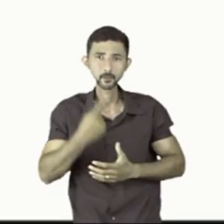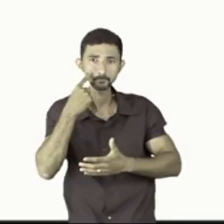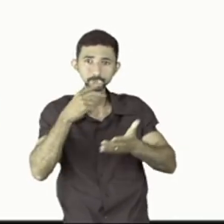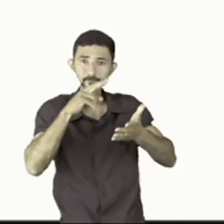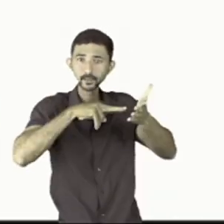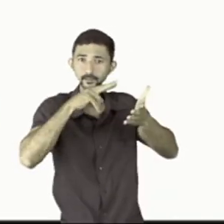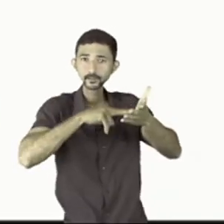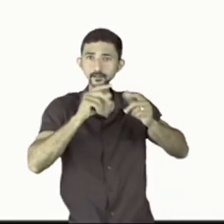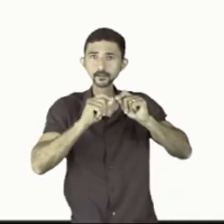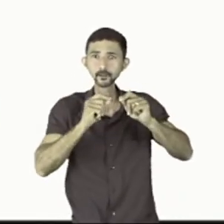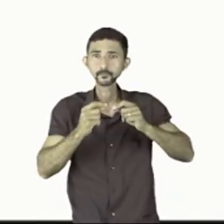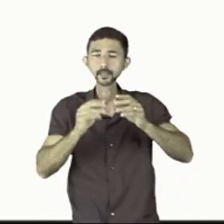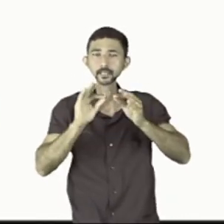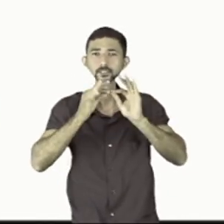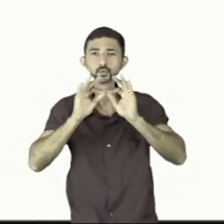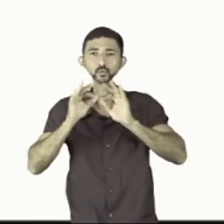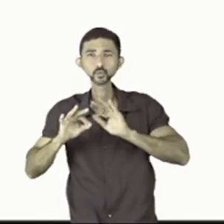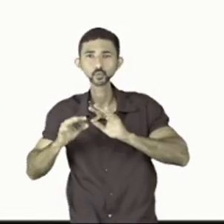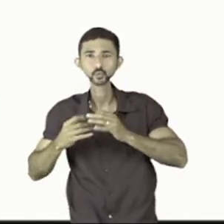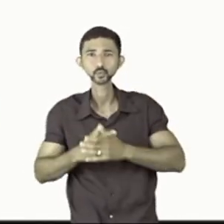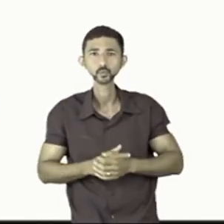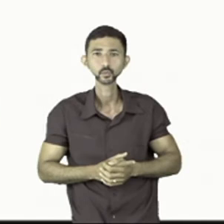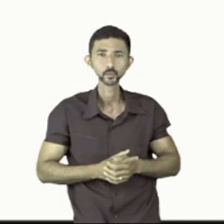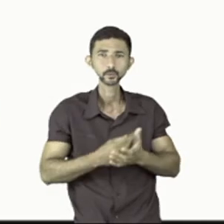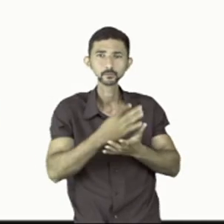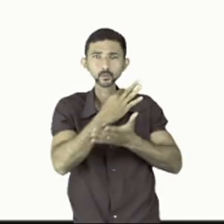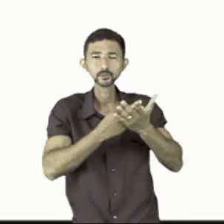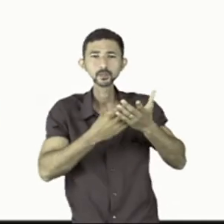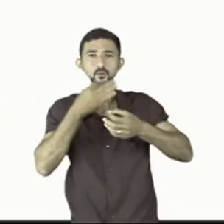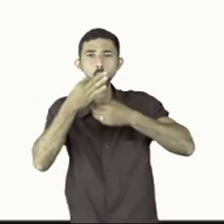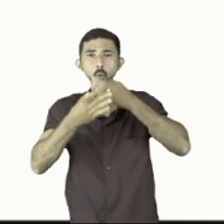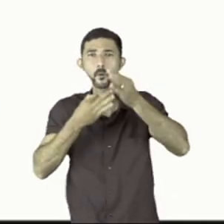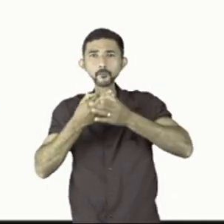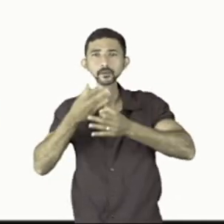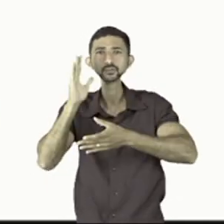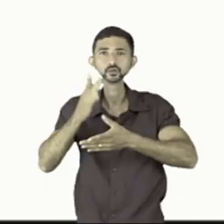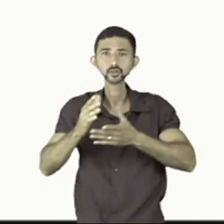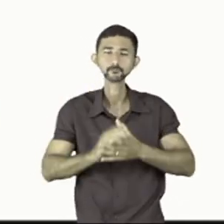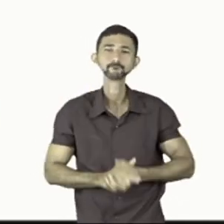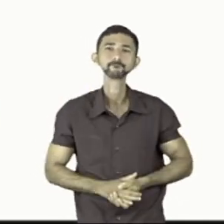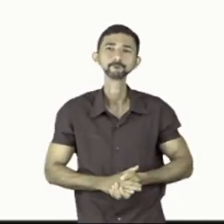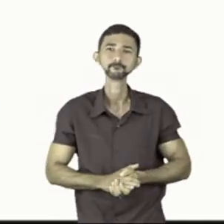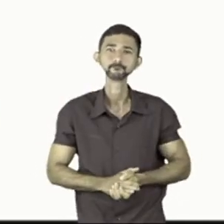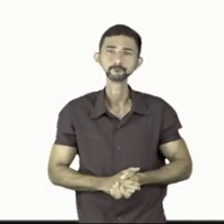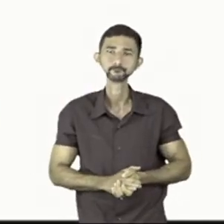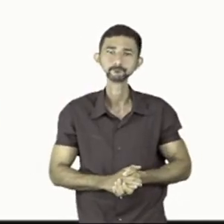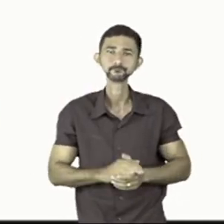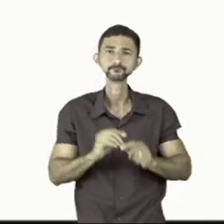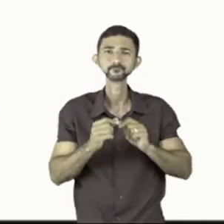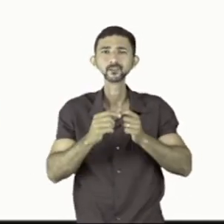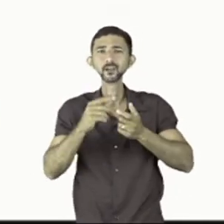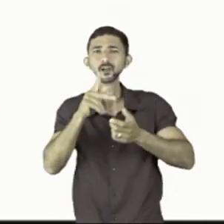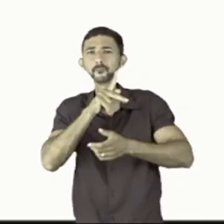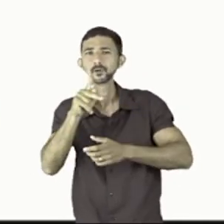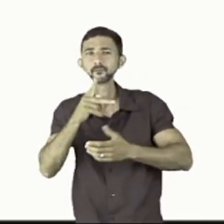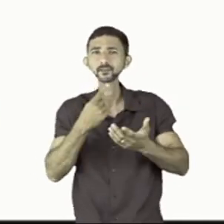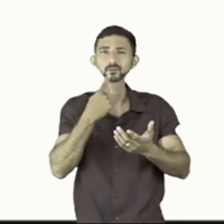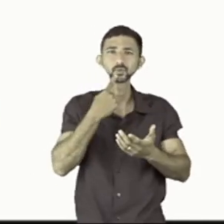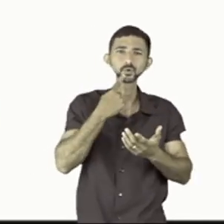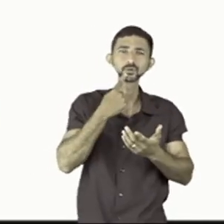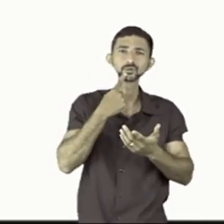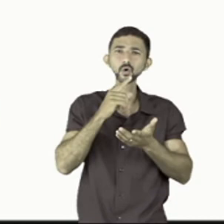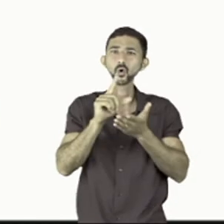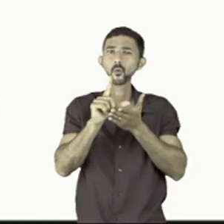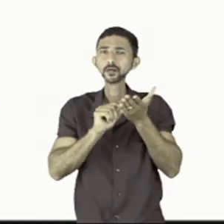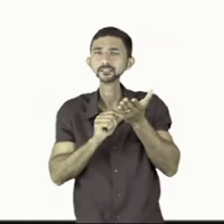como é a estrutura do texto argumentativo que nós já vimos em outras aulas a professora é só